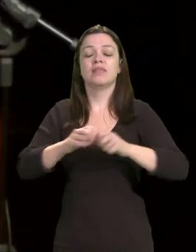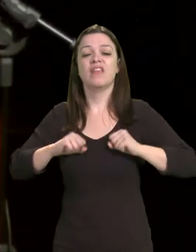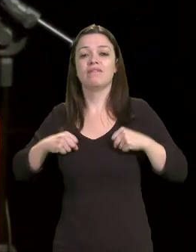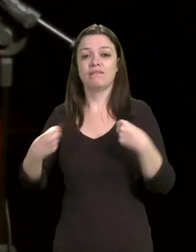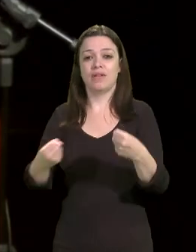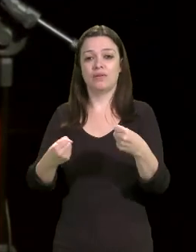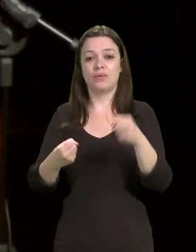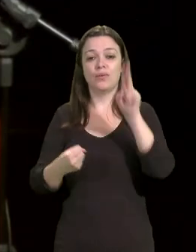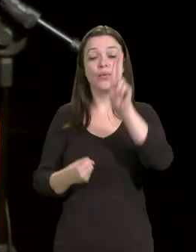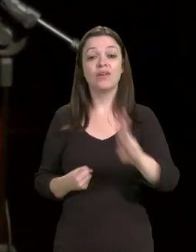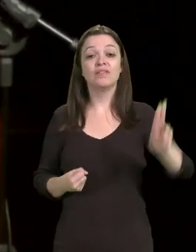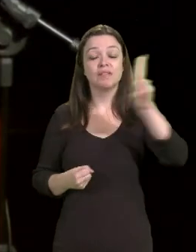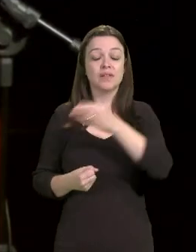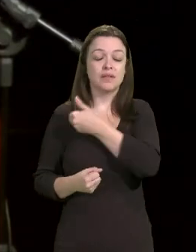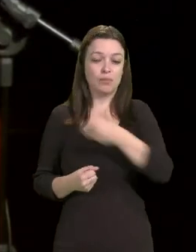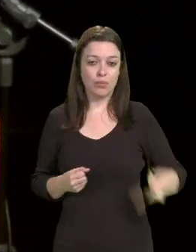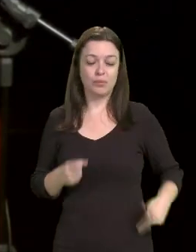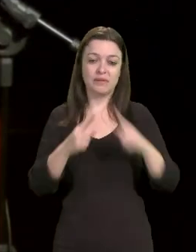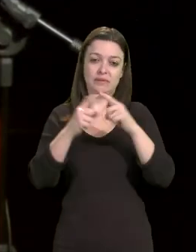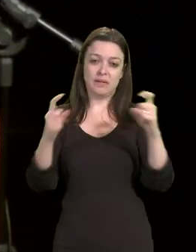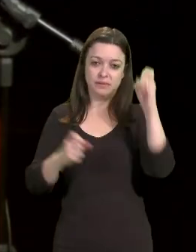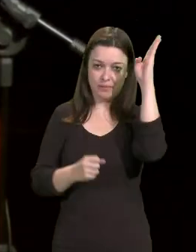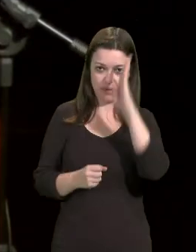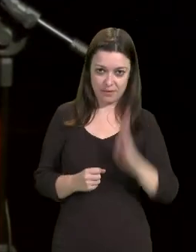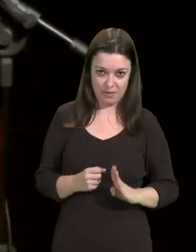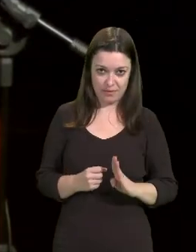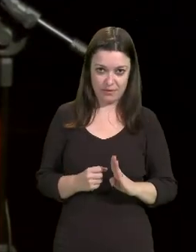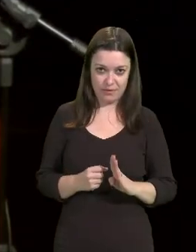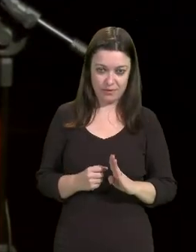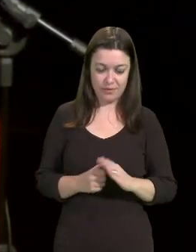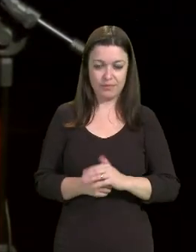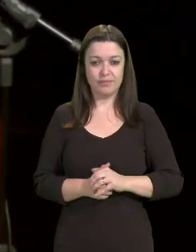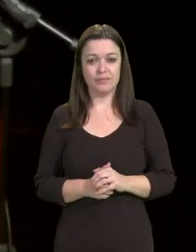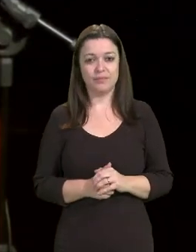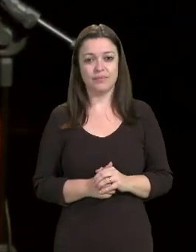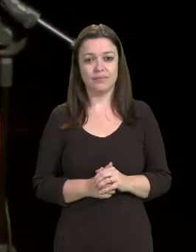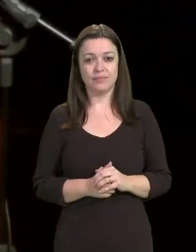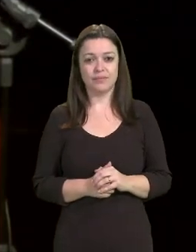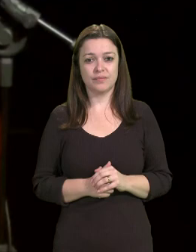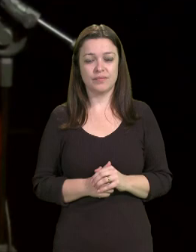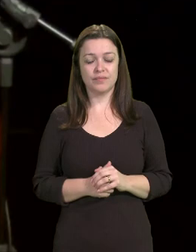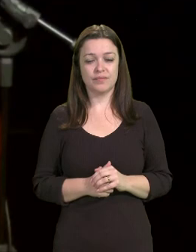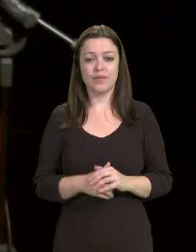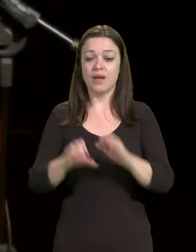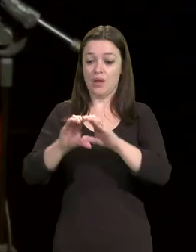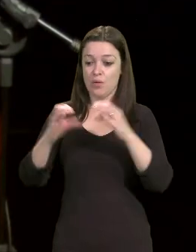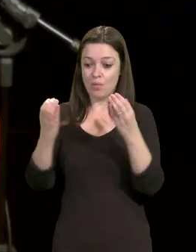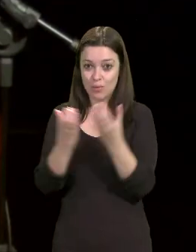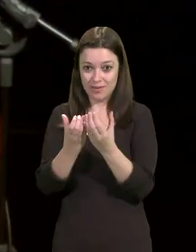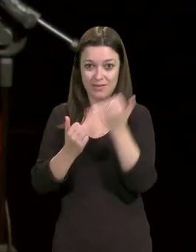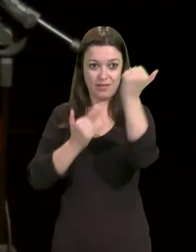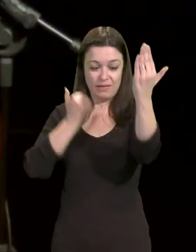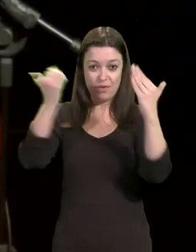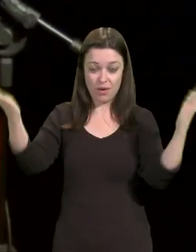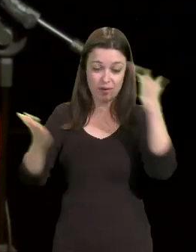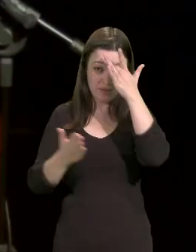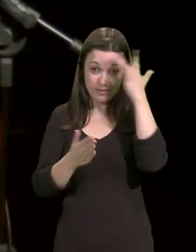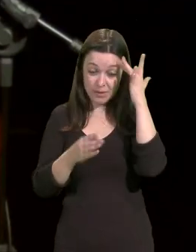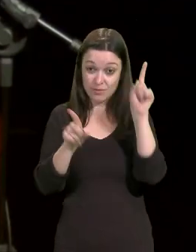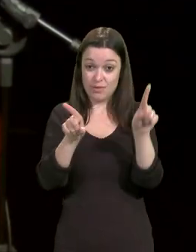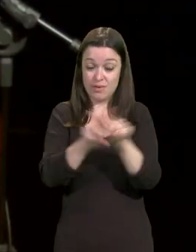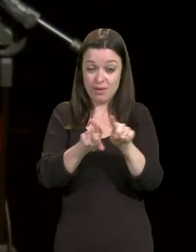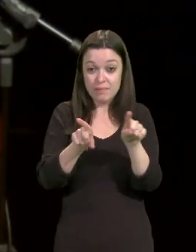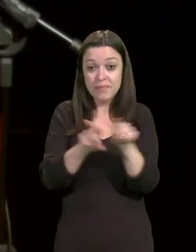públicas e a ciência brasileira. A comunidade externa, que também